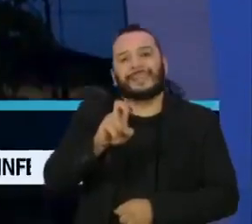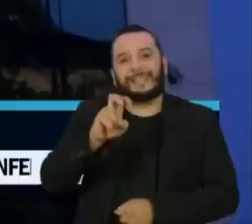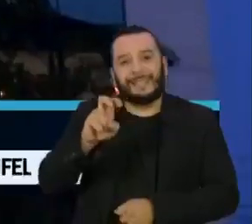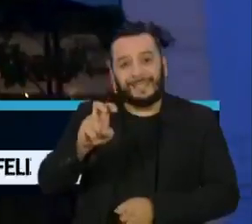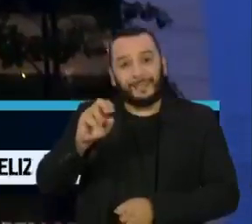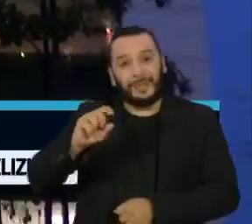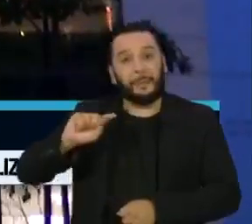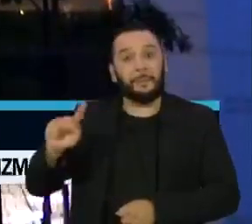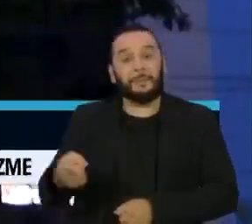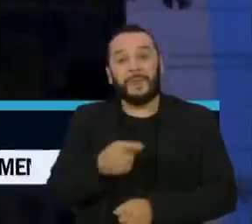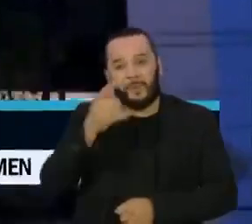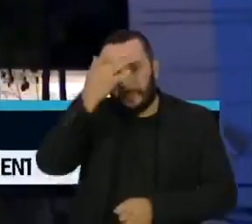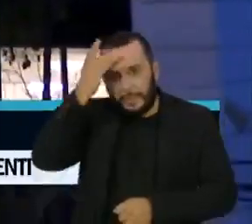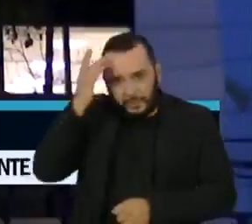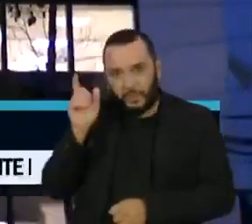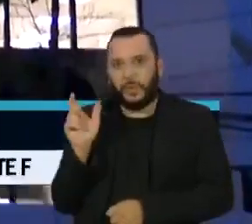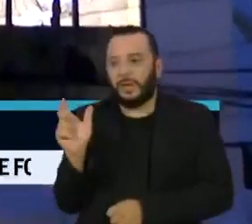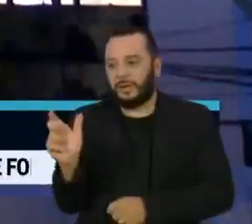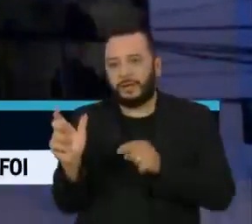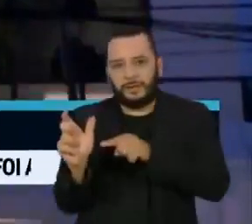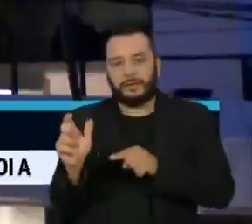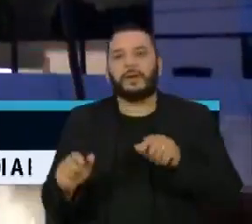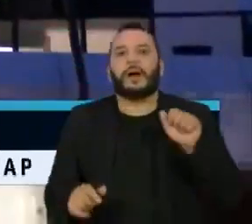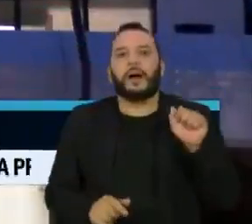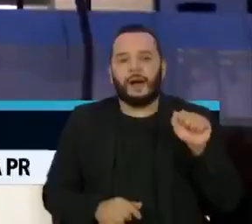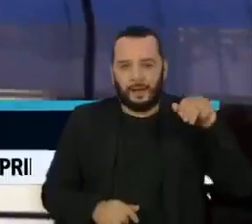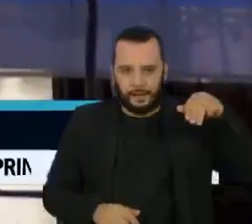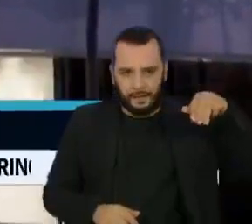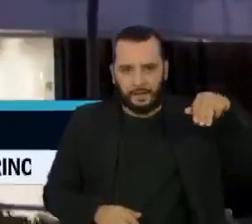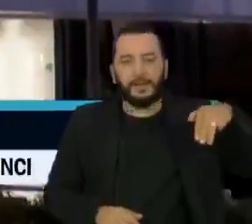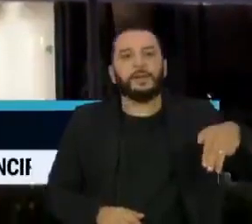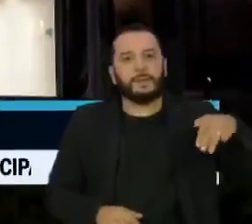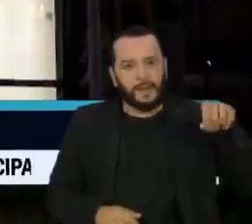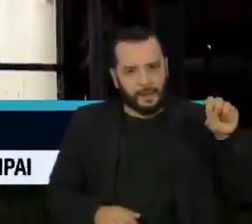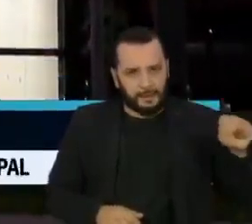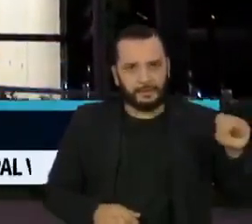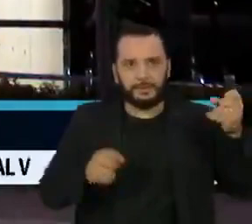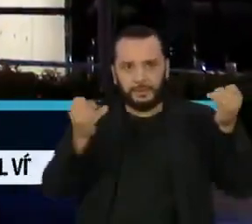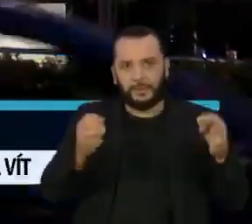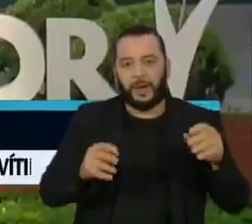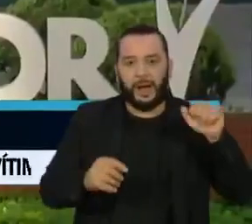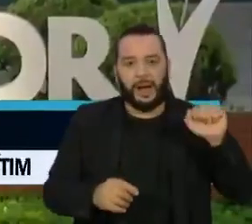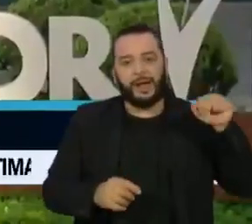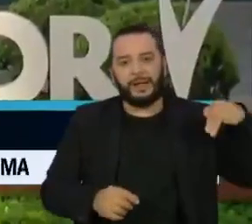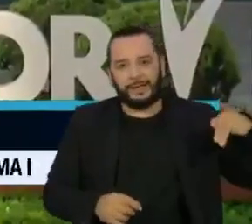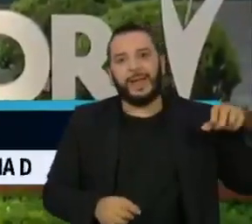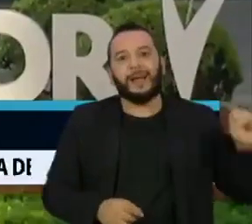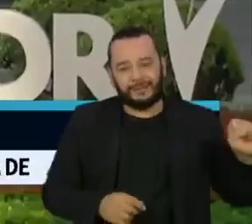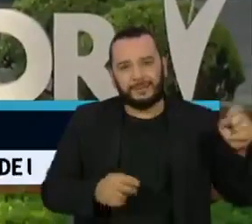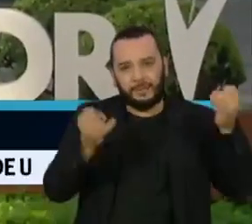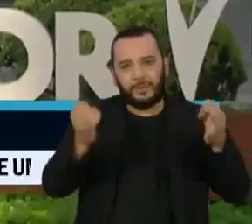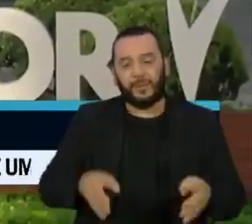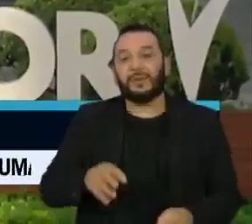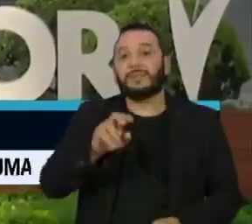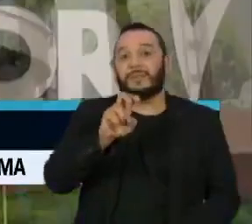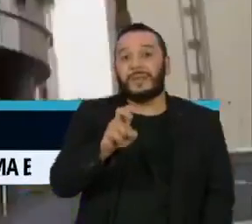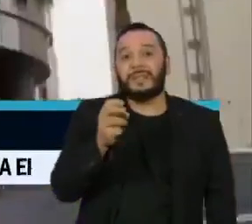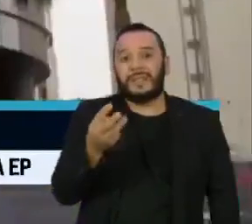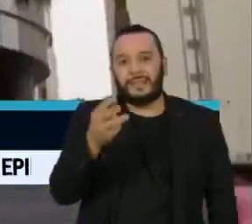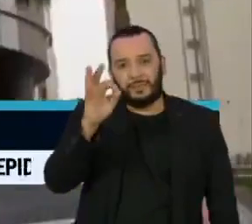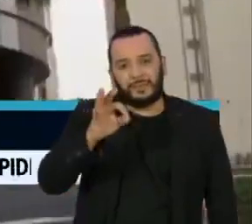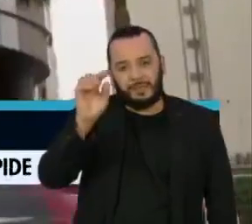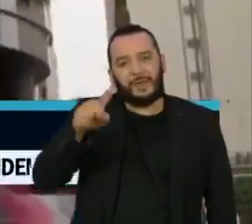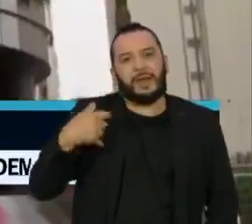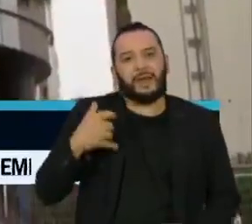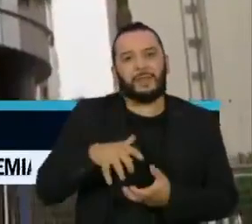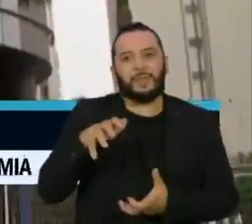Segundo dados da ANS, a Agência Nacional de Saúde Suplementar, 76% são idosos. A operadora de saúde